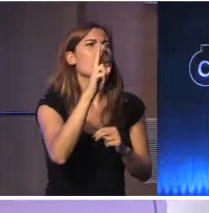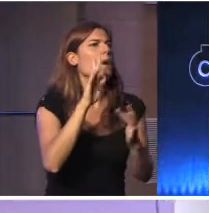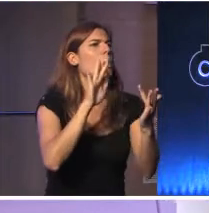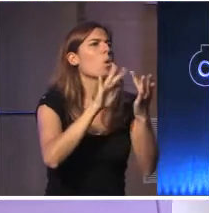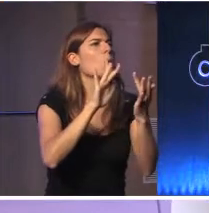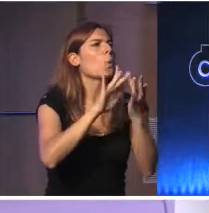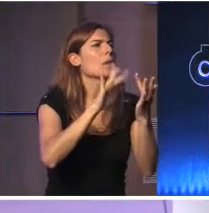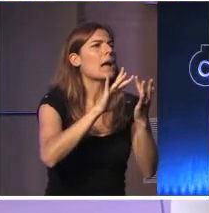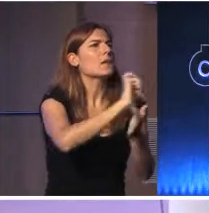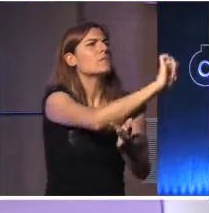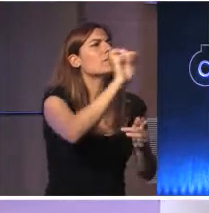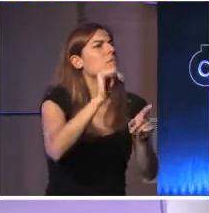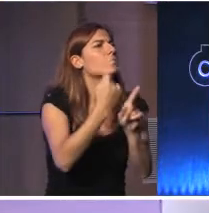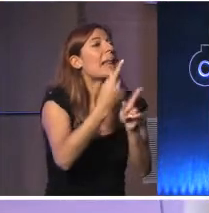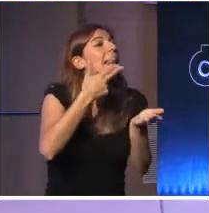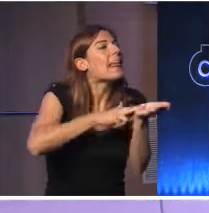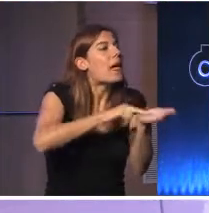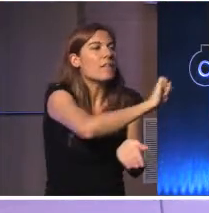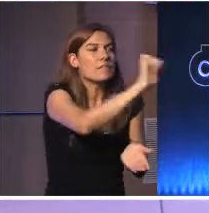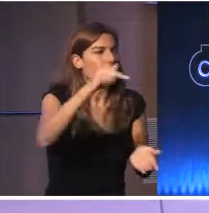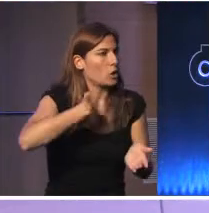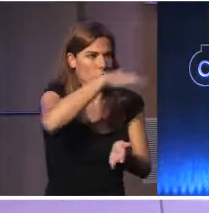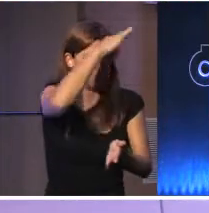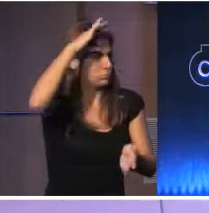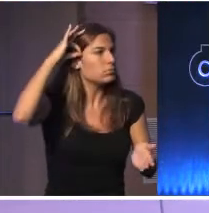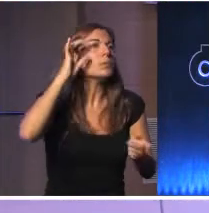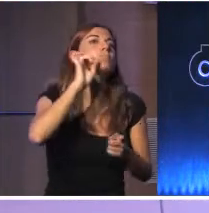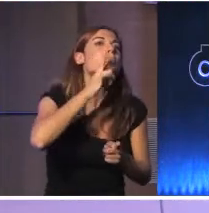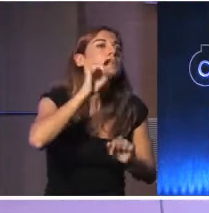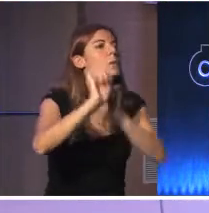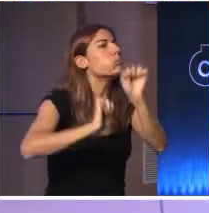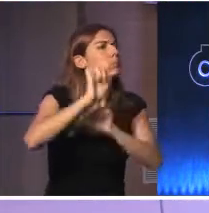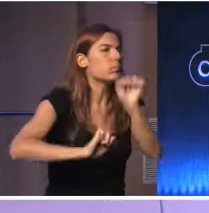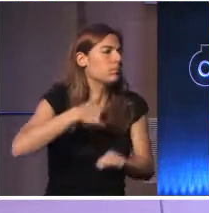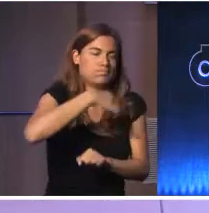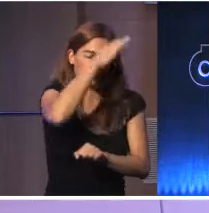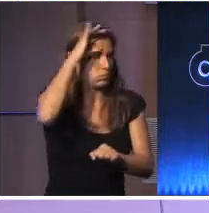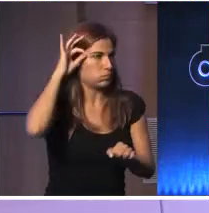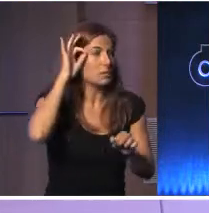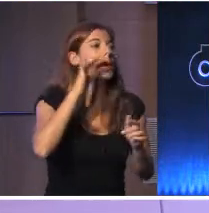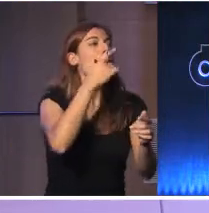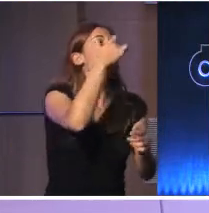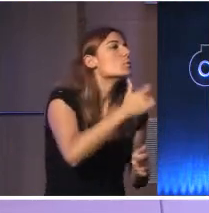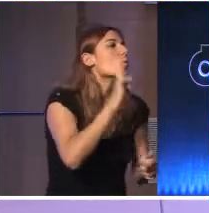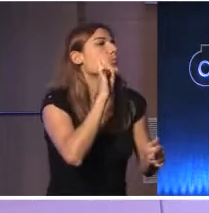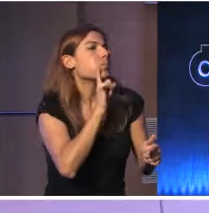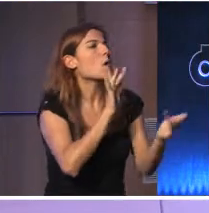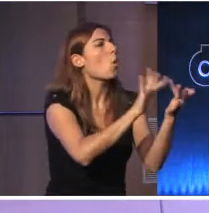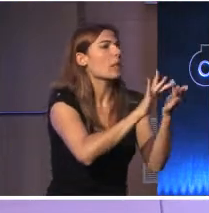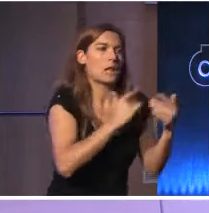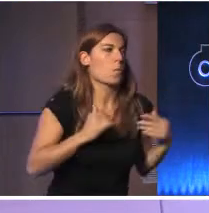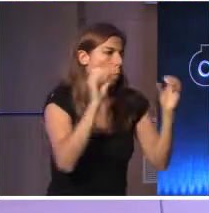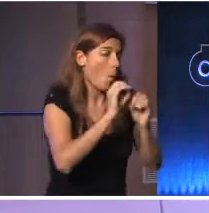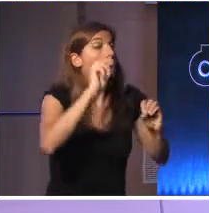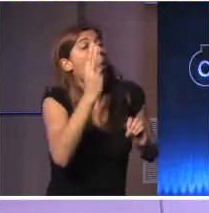nenhum com a vossa realidade. Eu não sei nada sobre a surdez. Eu não tenho contacto com pessoas que sejam surdas ao pé de mim ou que